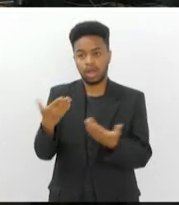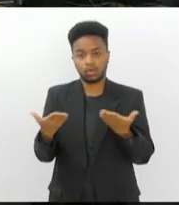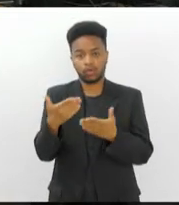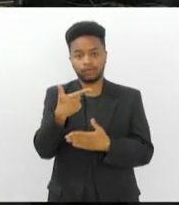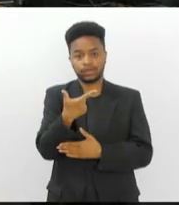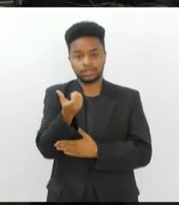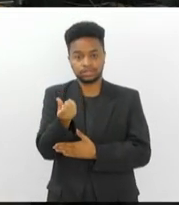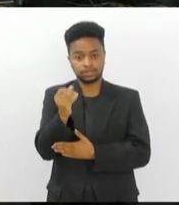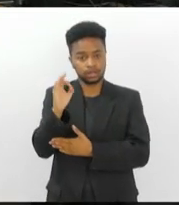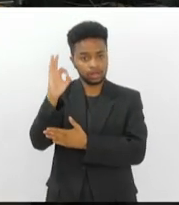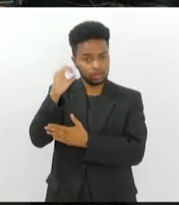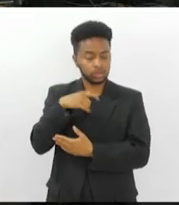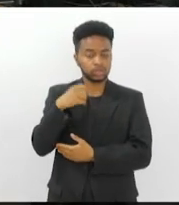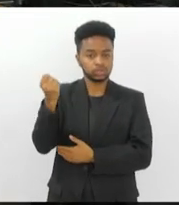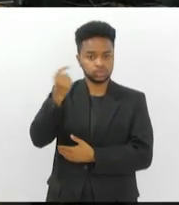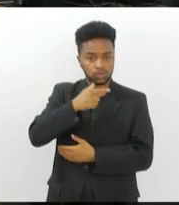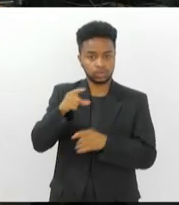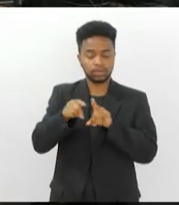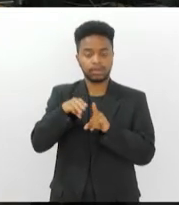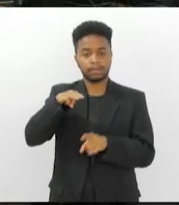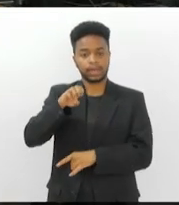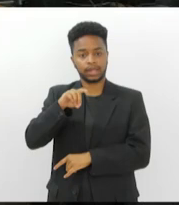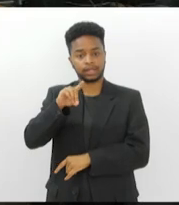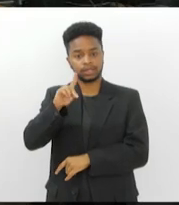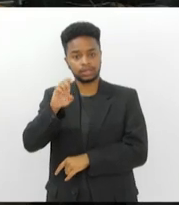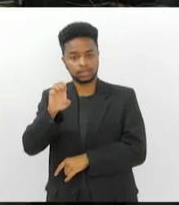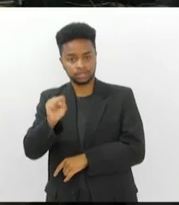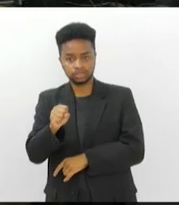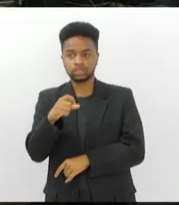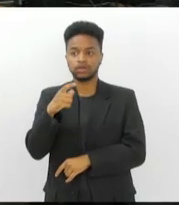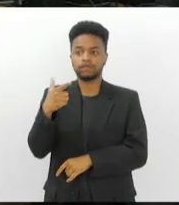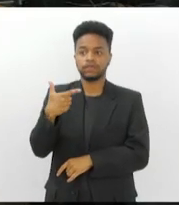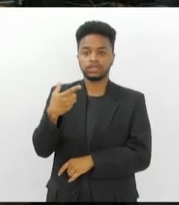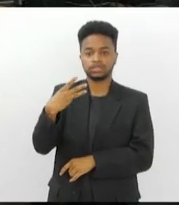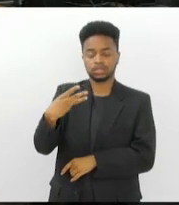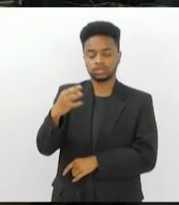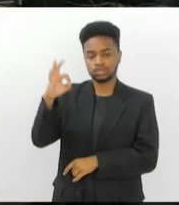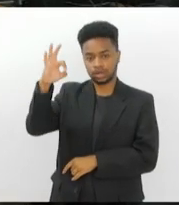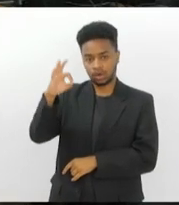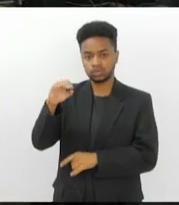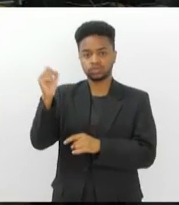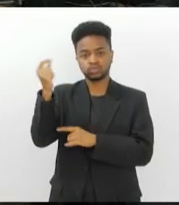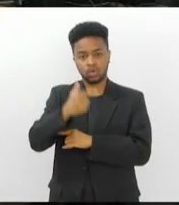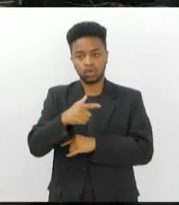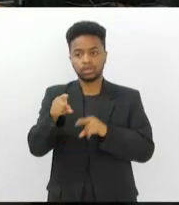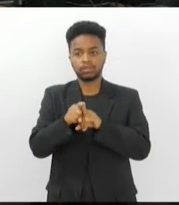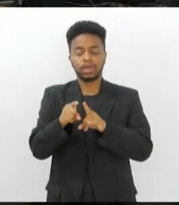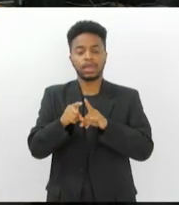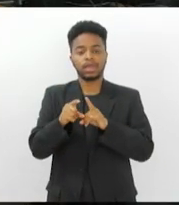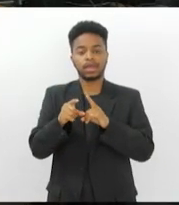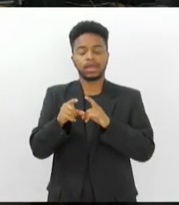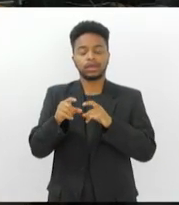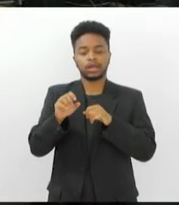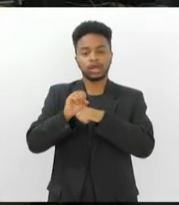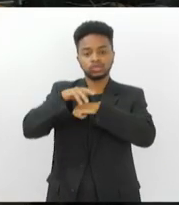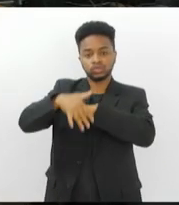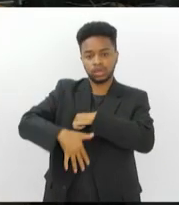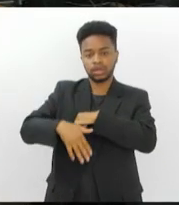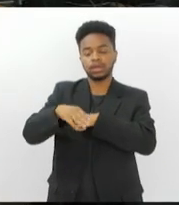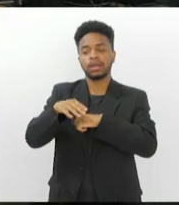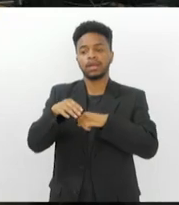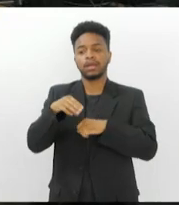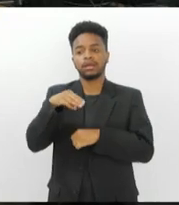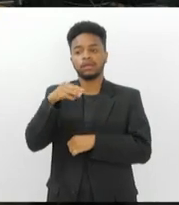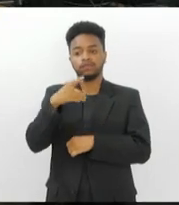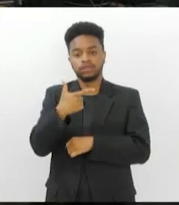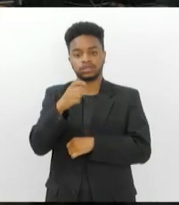com sol 26 graus, Mendes também com sol 23 graus, Cachoeiras de Macacu com sol 25 graus e Trajano de Moraes